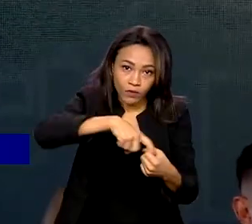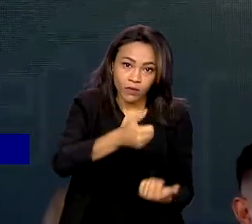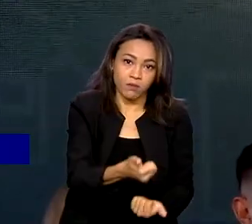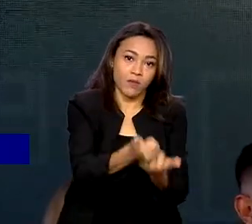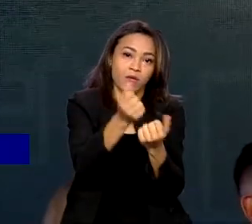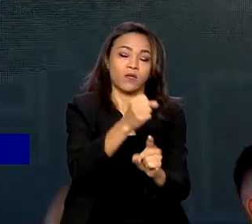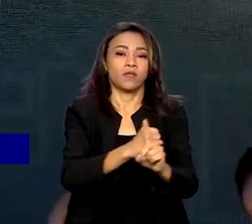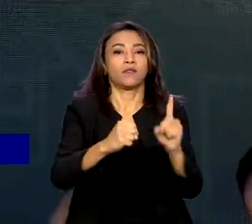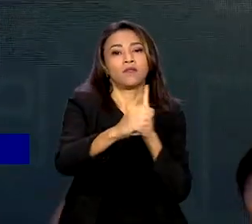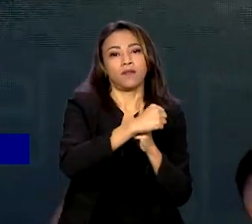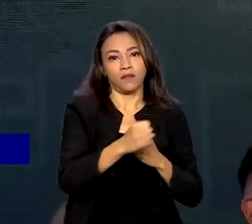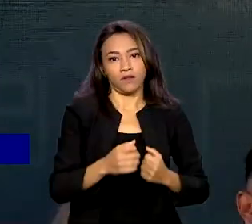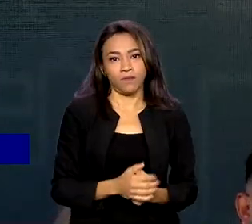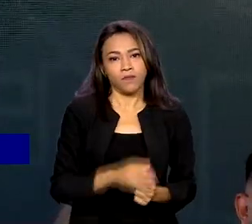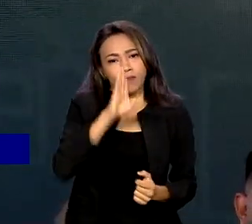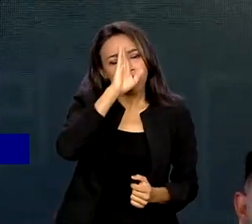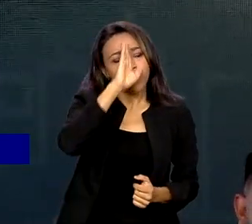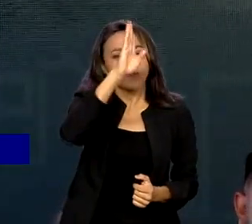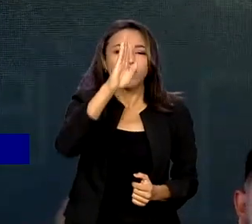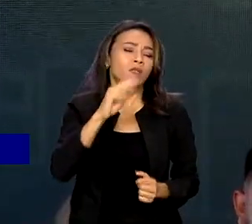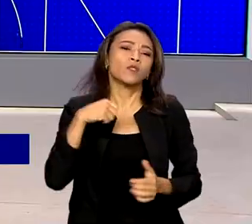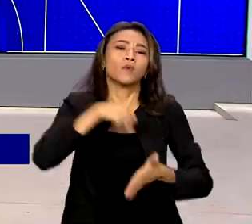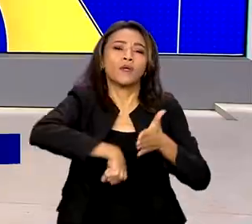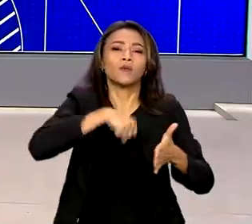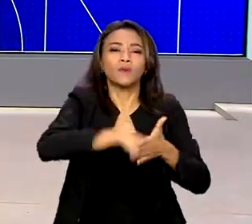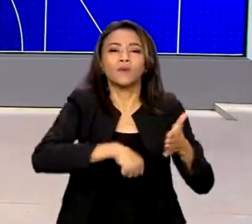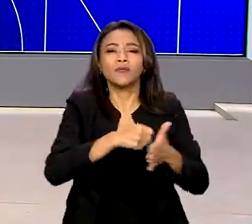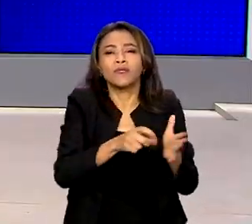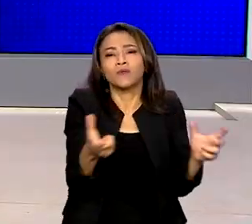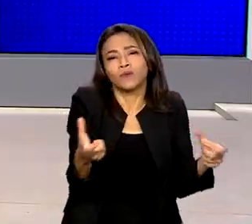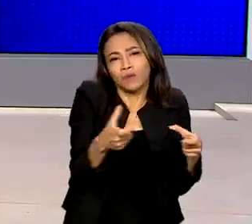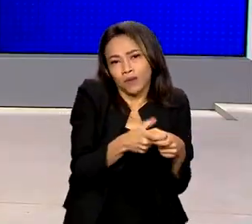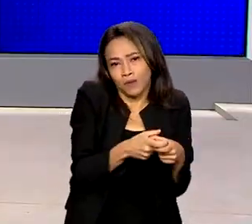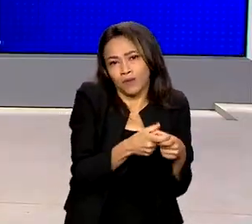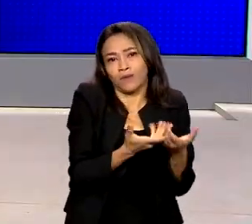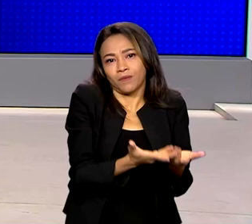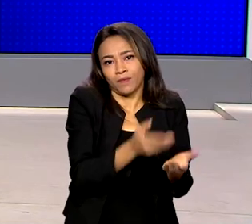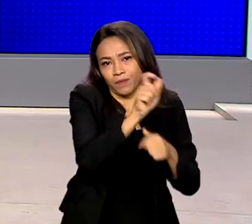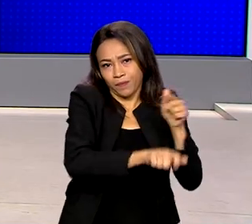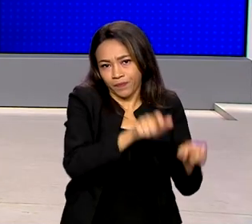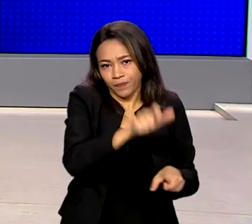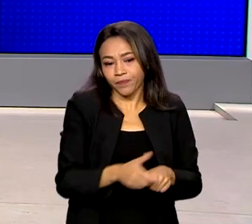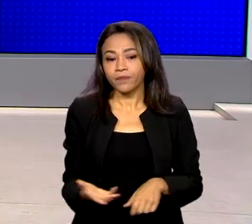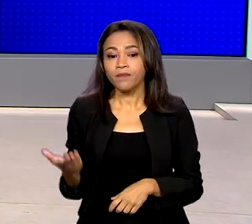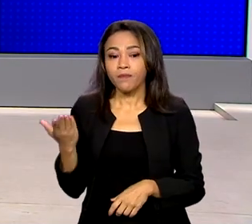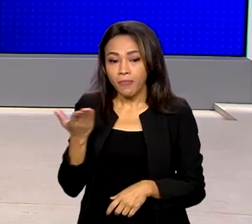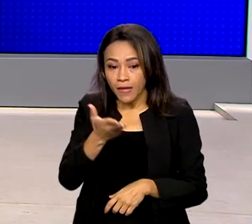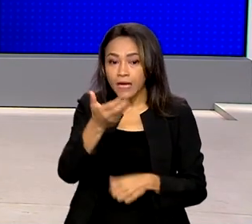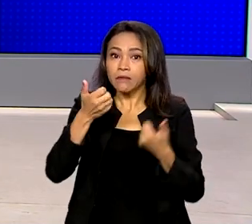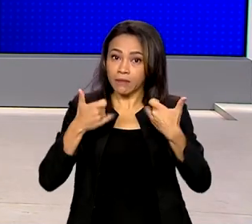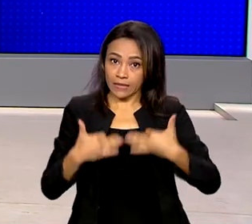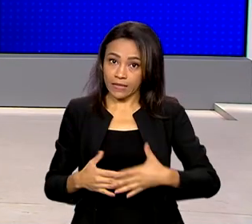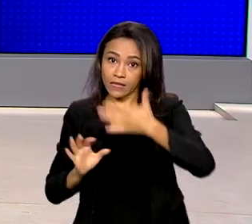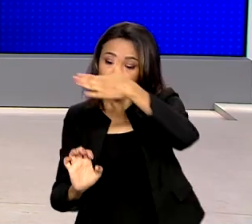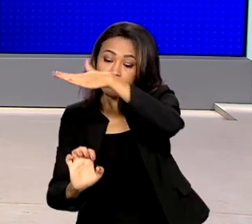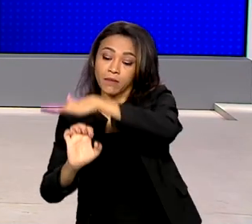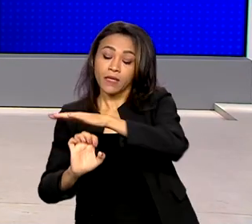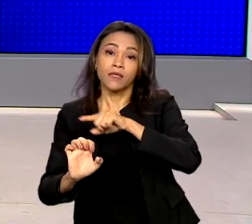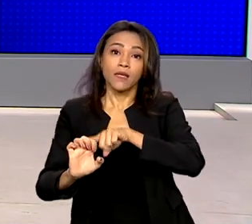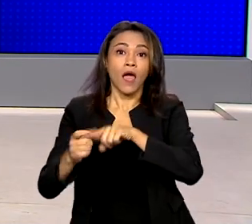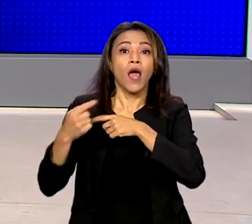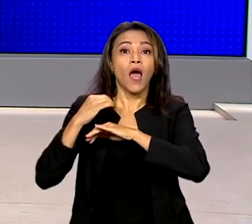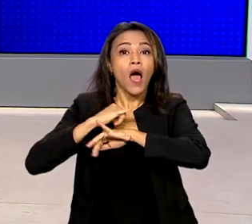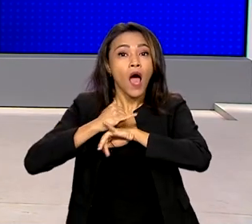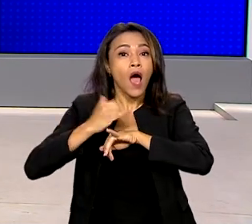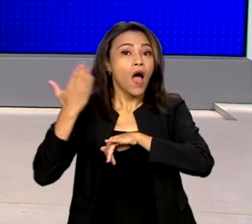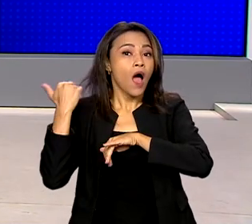e principalmente com a luta das minorias. Ainda no evento, a Itaipu Binacional anunciou a construção